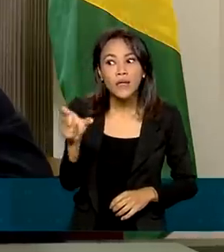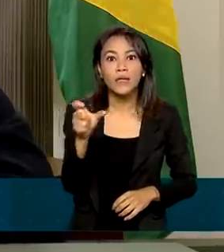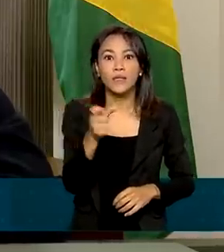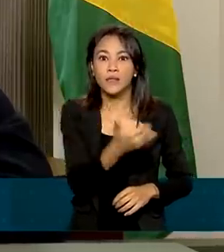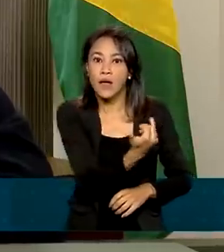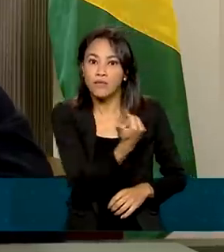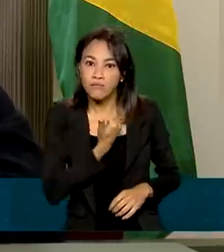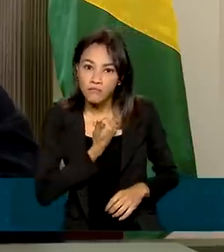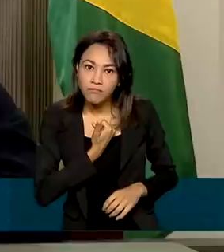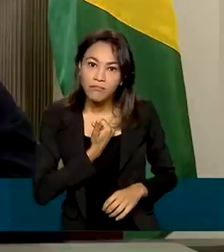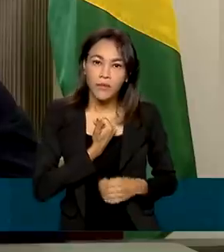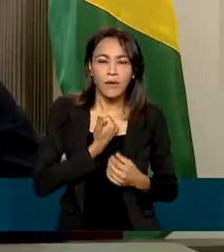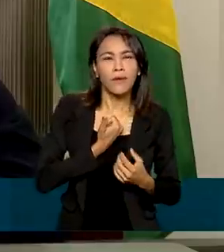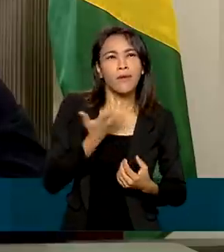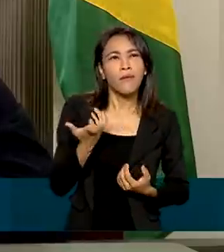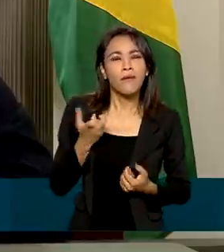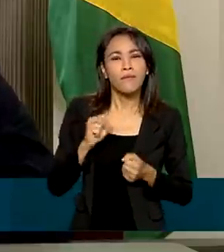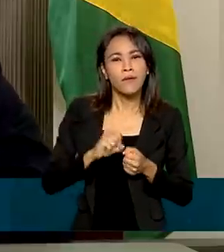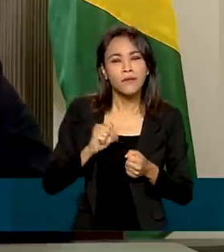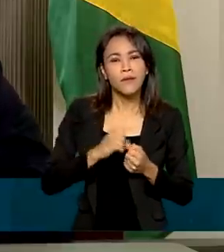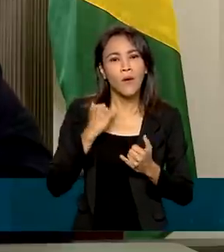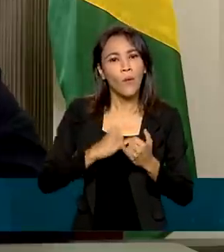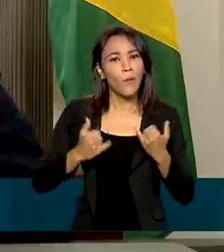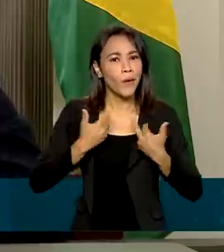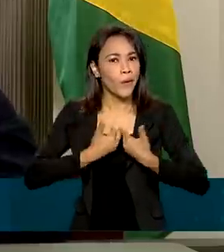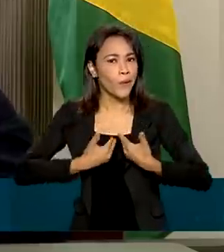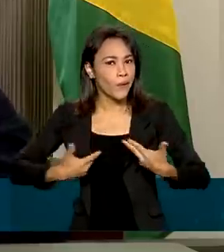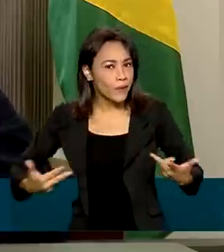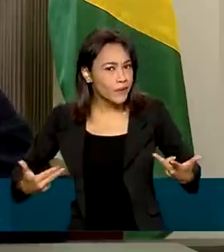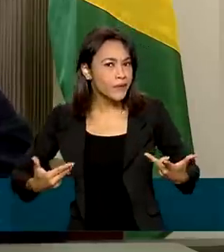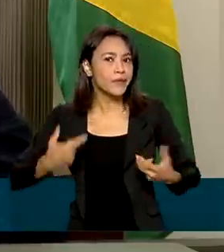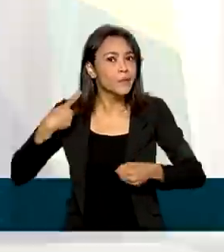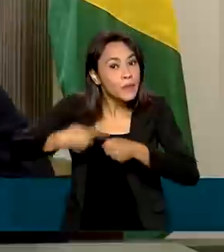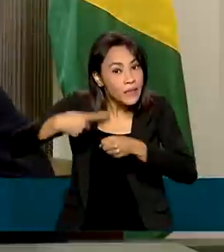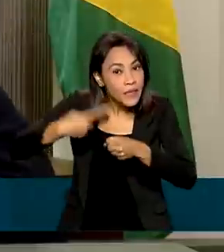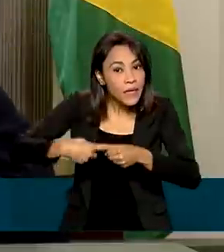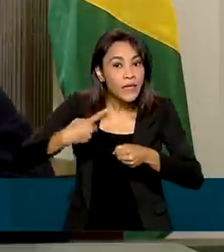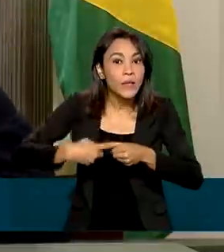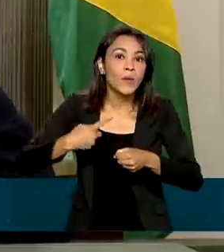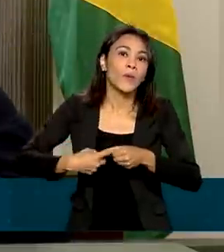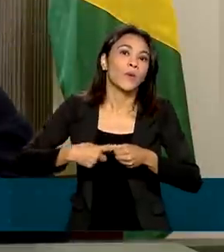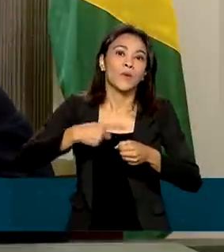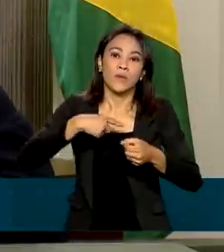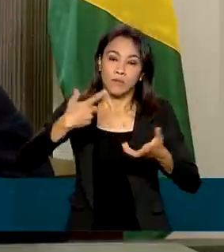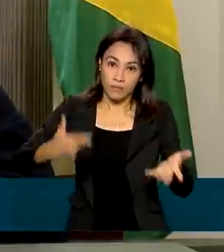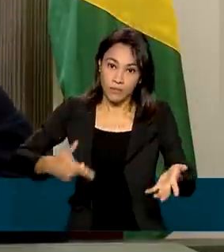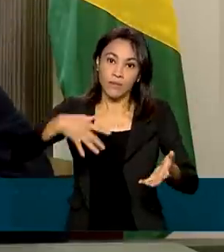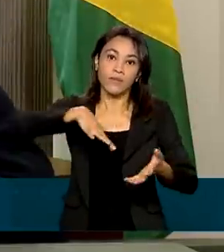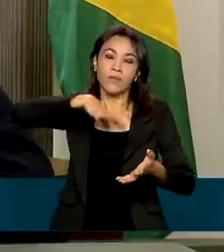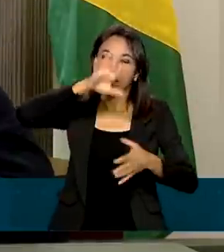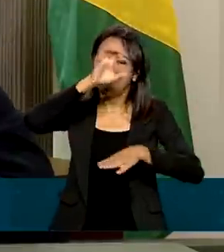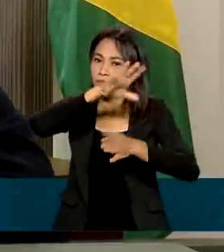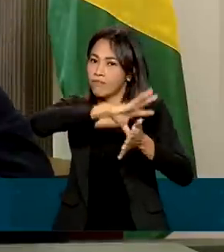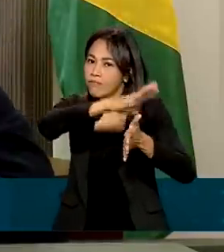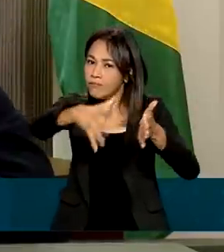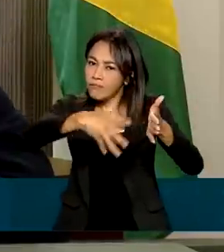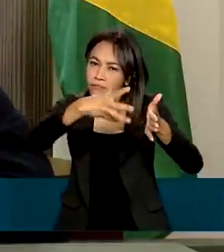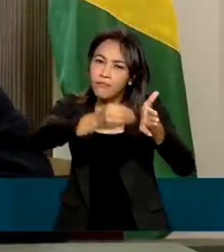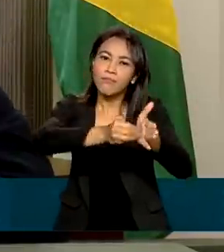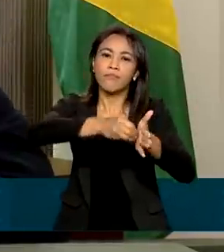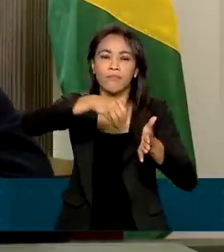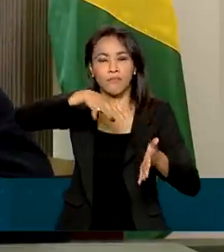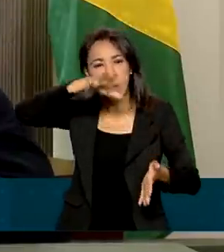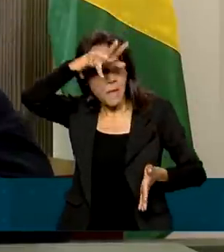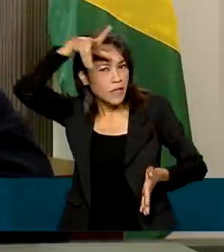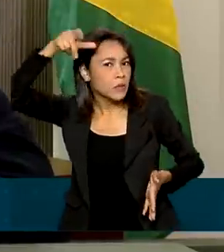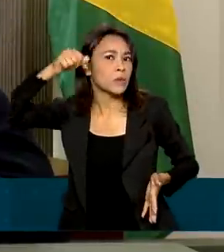fazer alguma coisa em algum lugar do interior do Amazonas. Celebramos o convênio, fazemos a